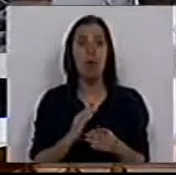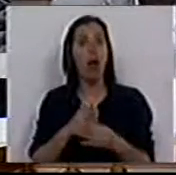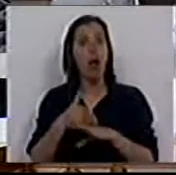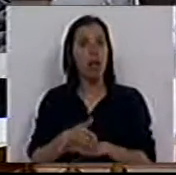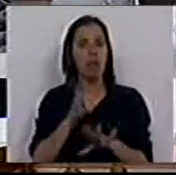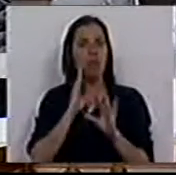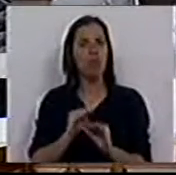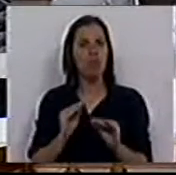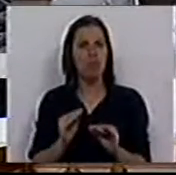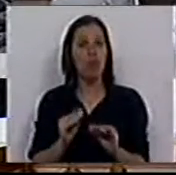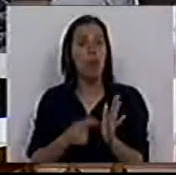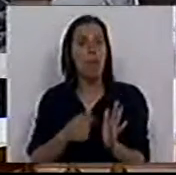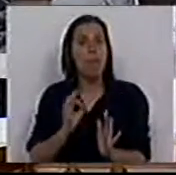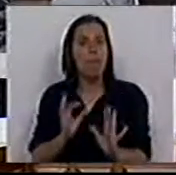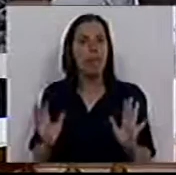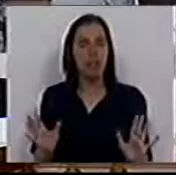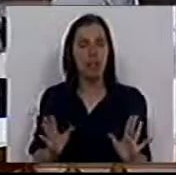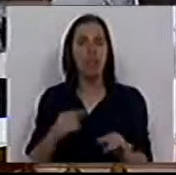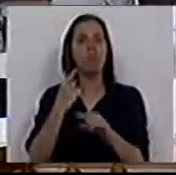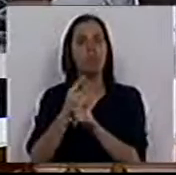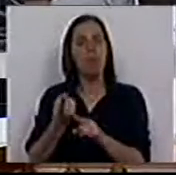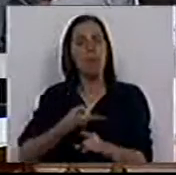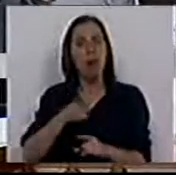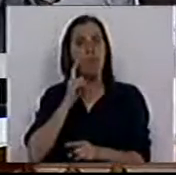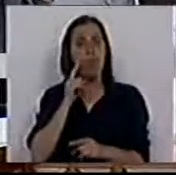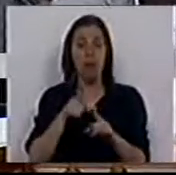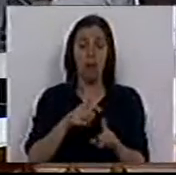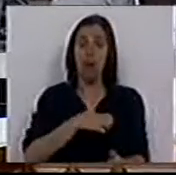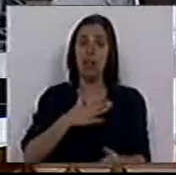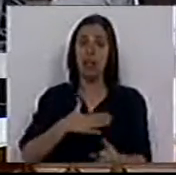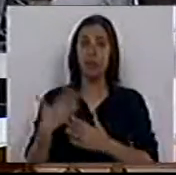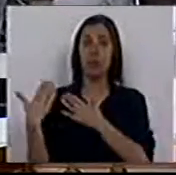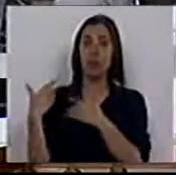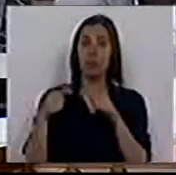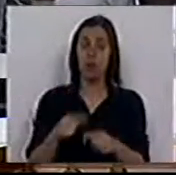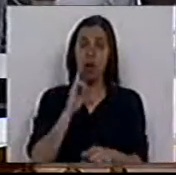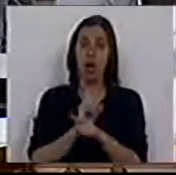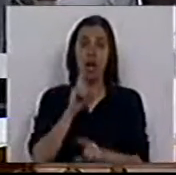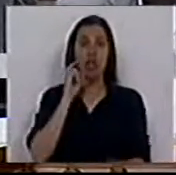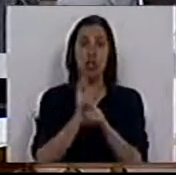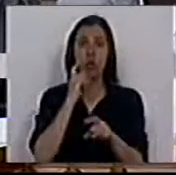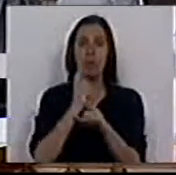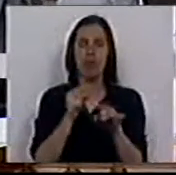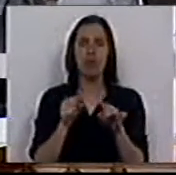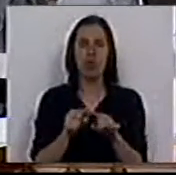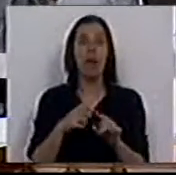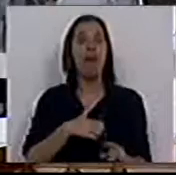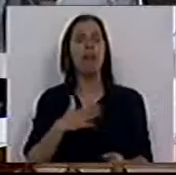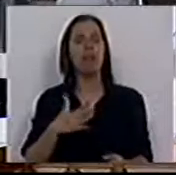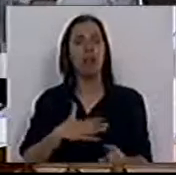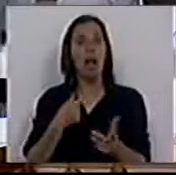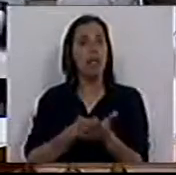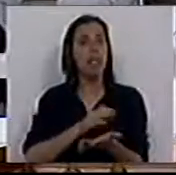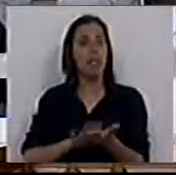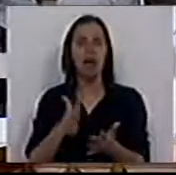acesso à formação necessária. Também temos que assegurar que as entidades responsáveis por estas inspecções são entidades